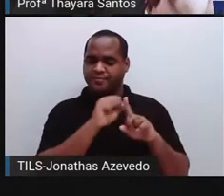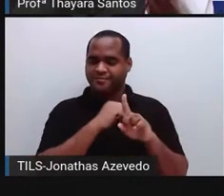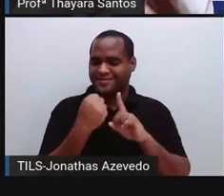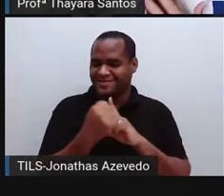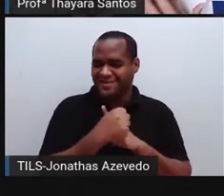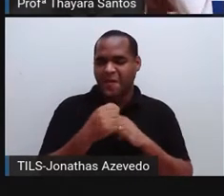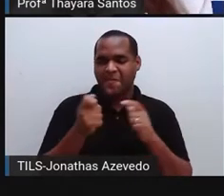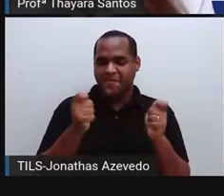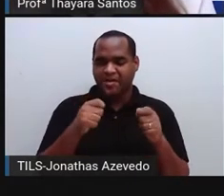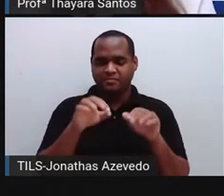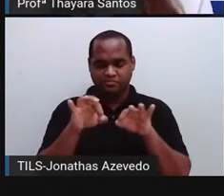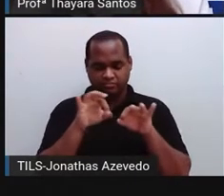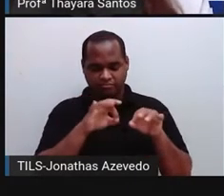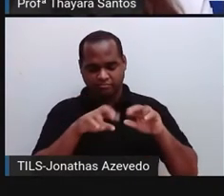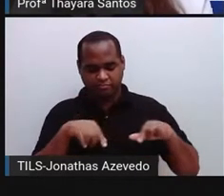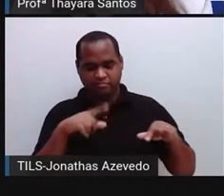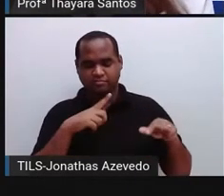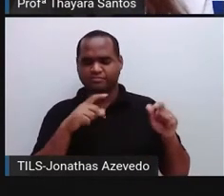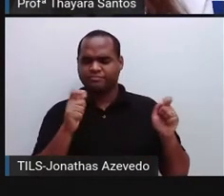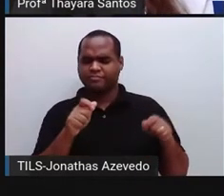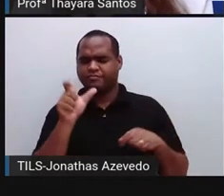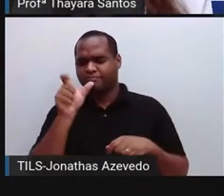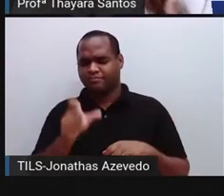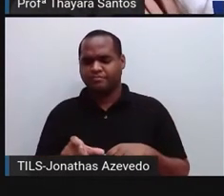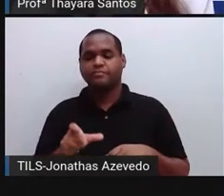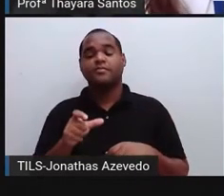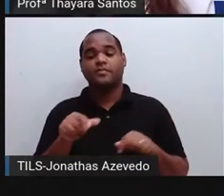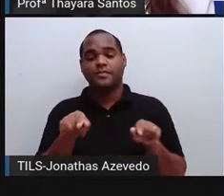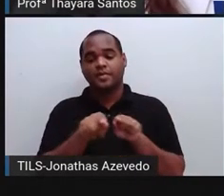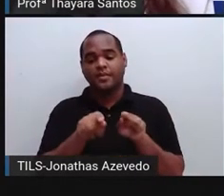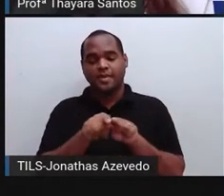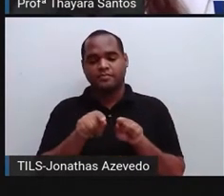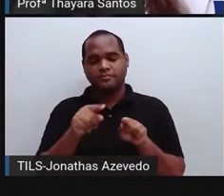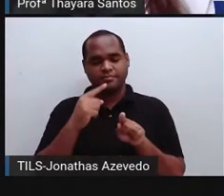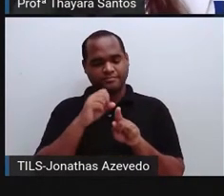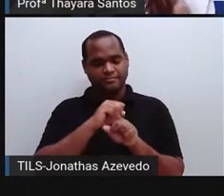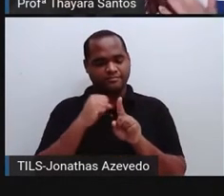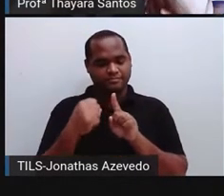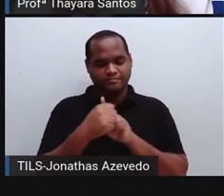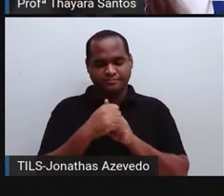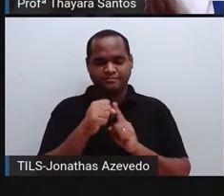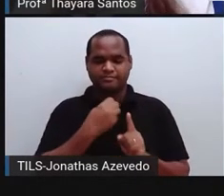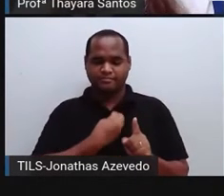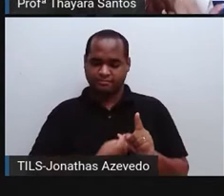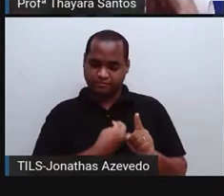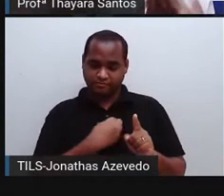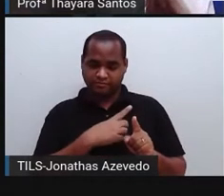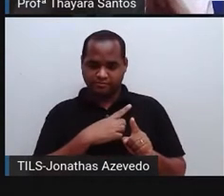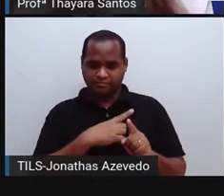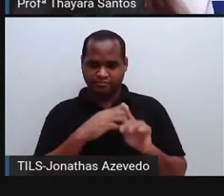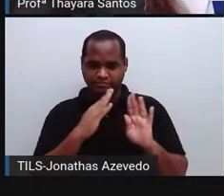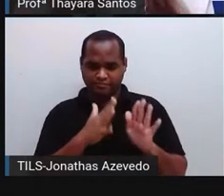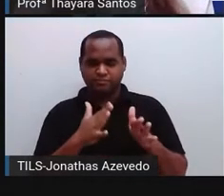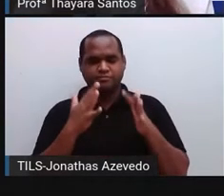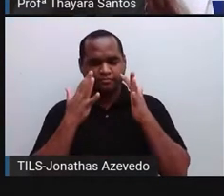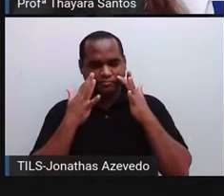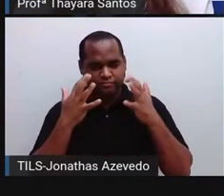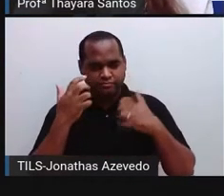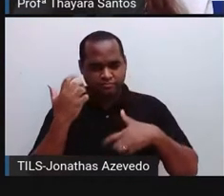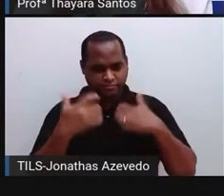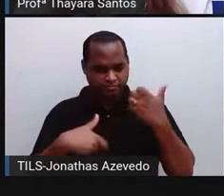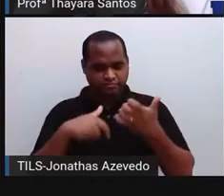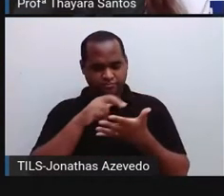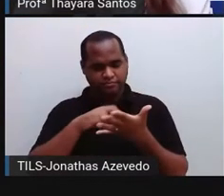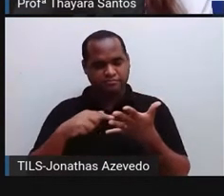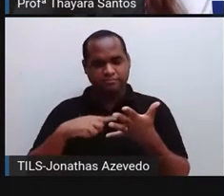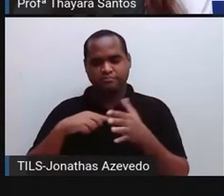possibilitar a manutenção da nossa espécie através da nossa vida e sociedade. Vocês já devem ter escutado falar que o ser humano ele